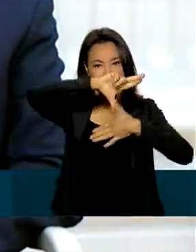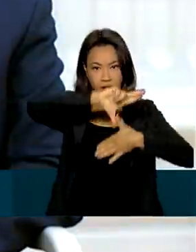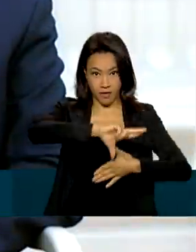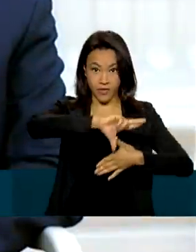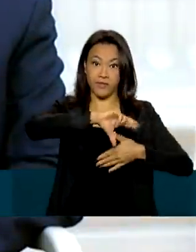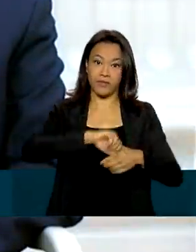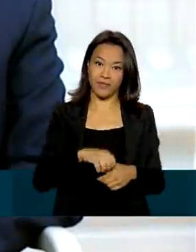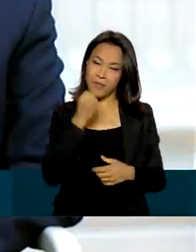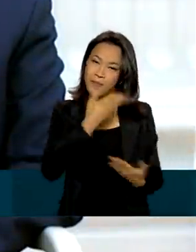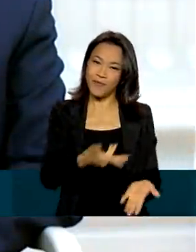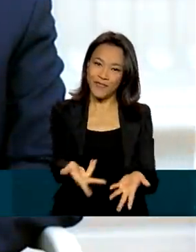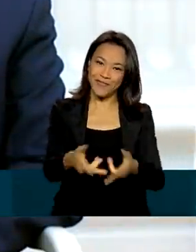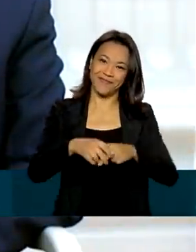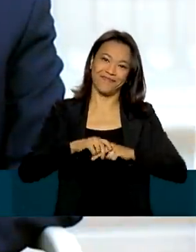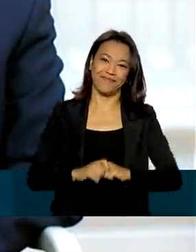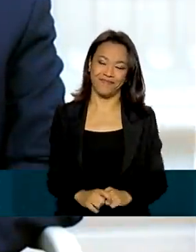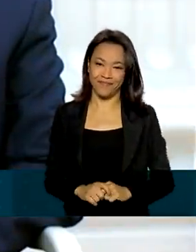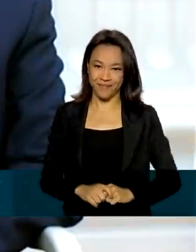Bem-vindo.